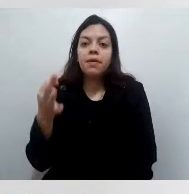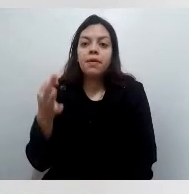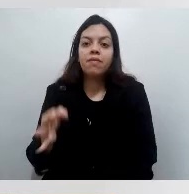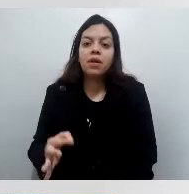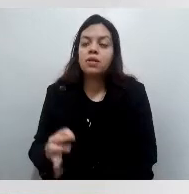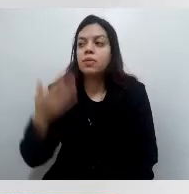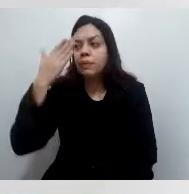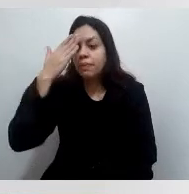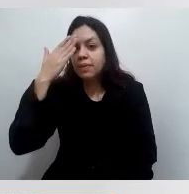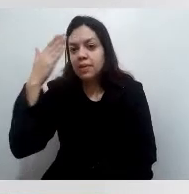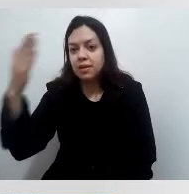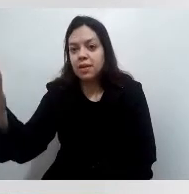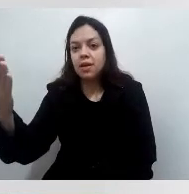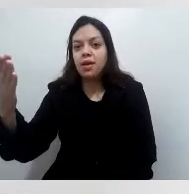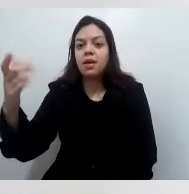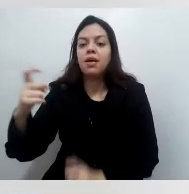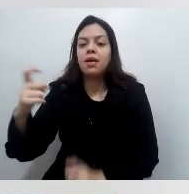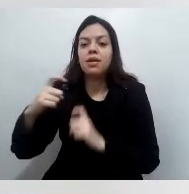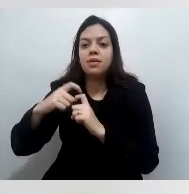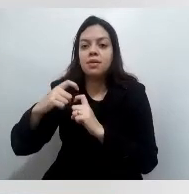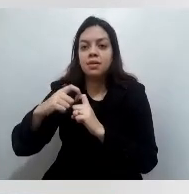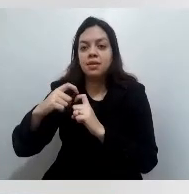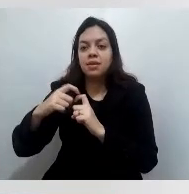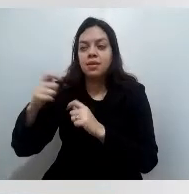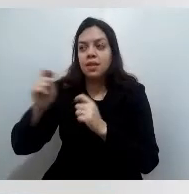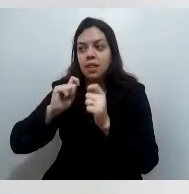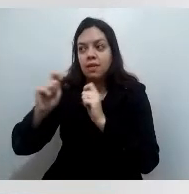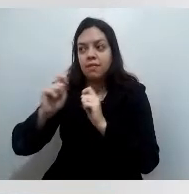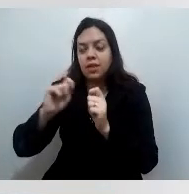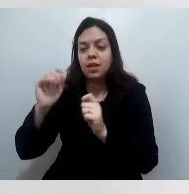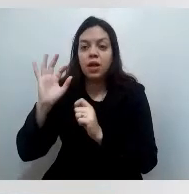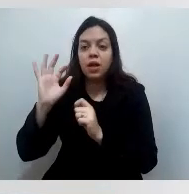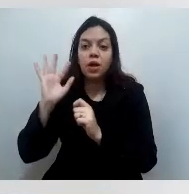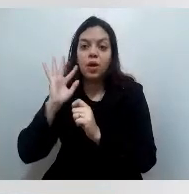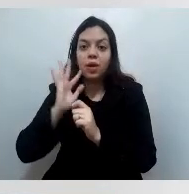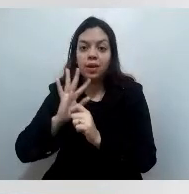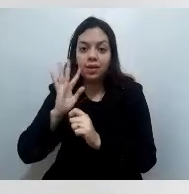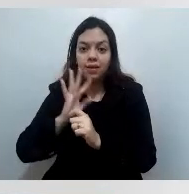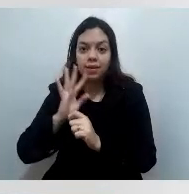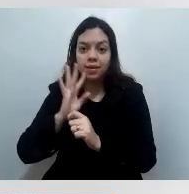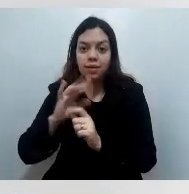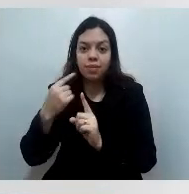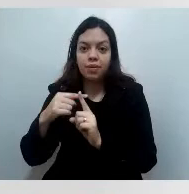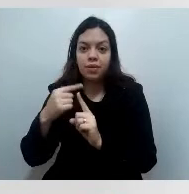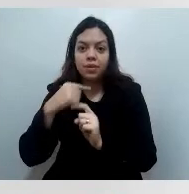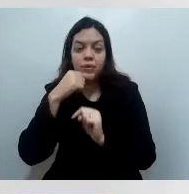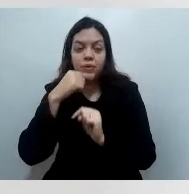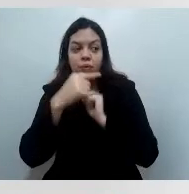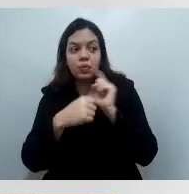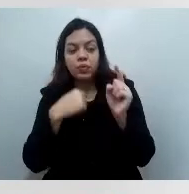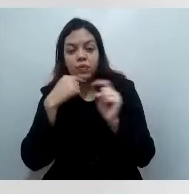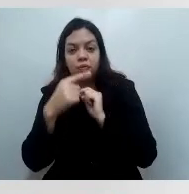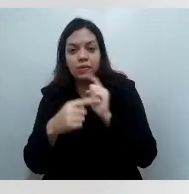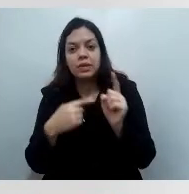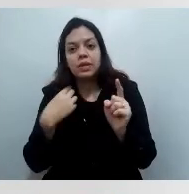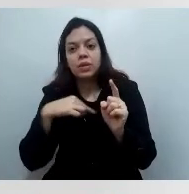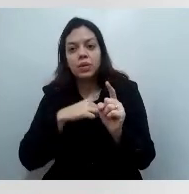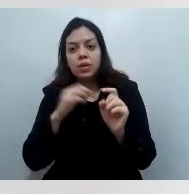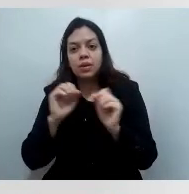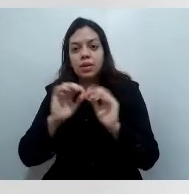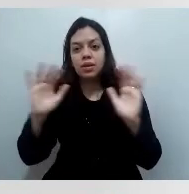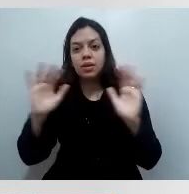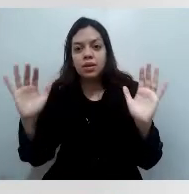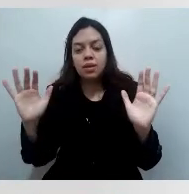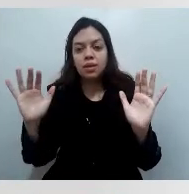obrigada. Uma entrevista bem legal aqui, porque com dúvidas a gente... falar das gestantes? Vamos falar das